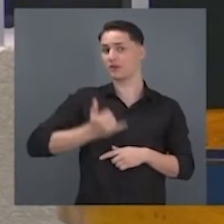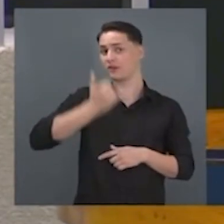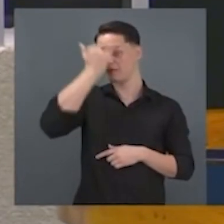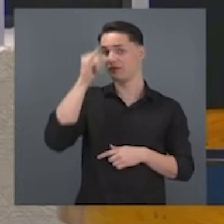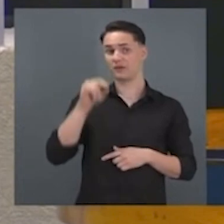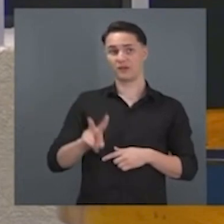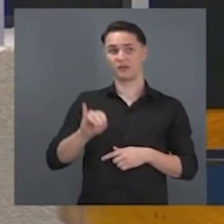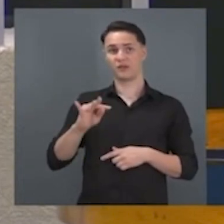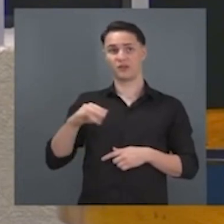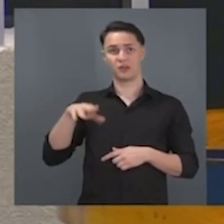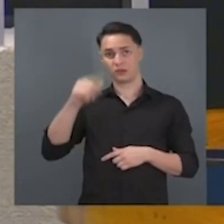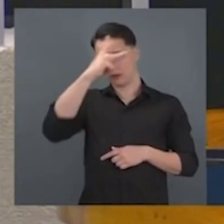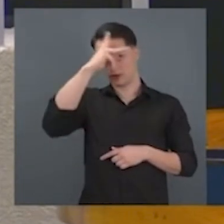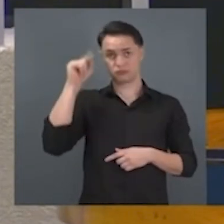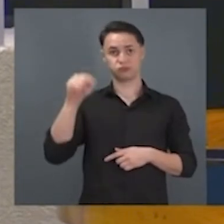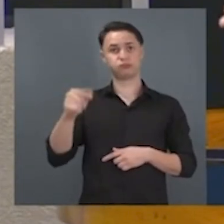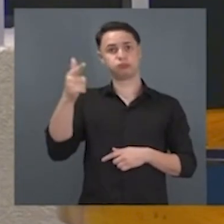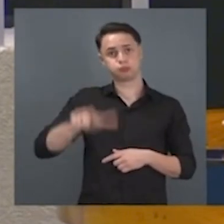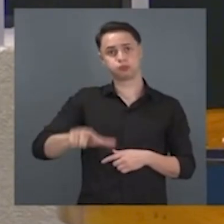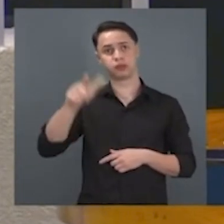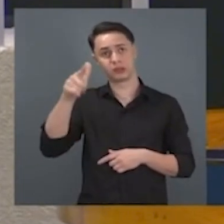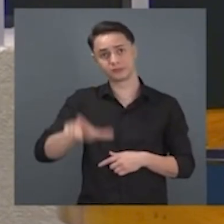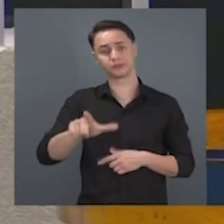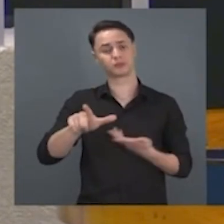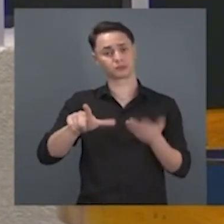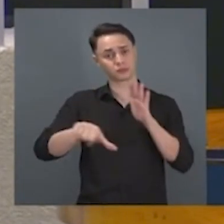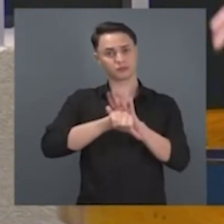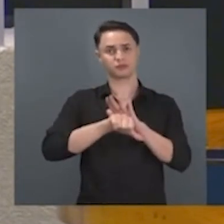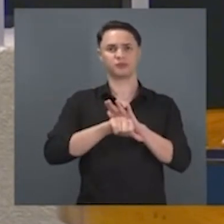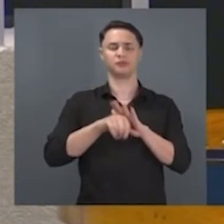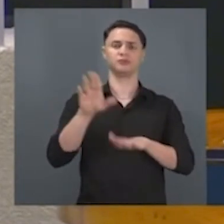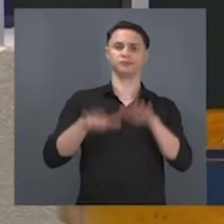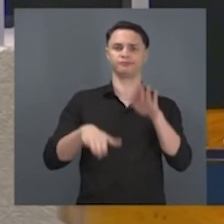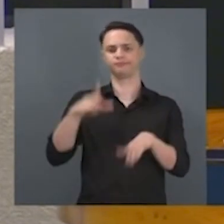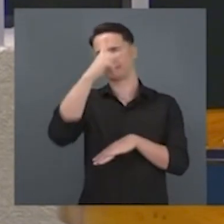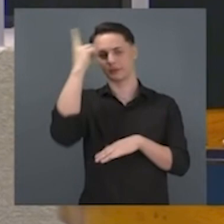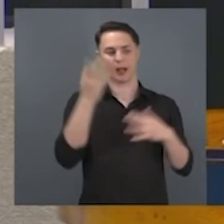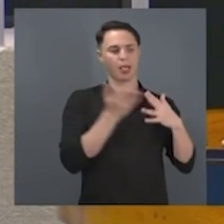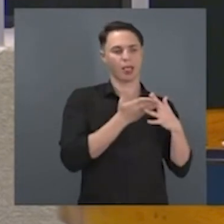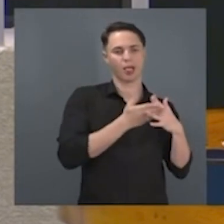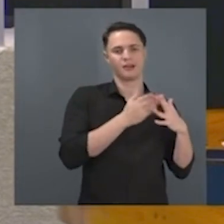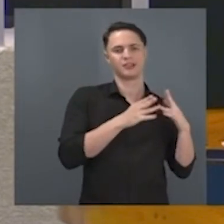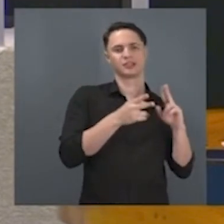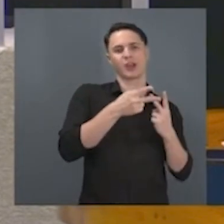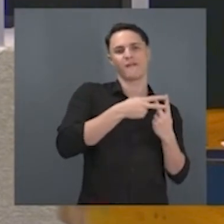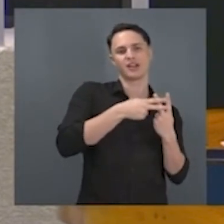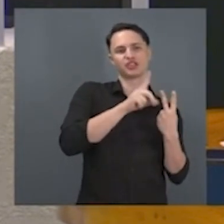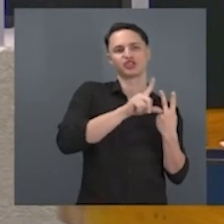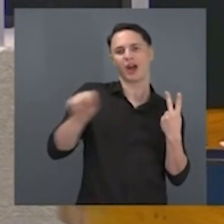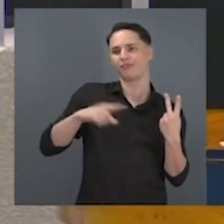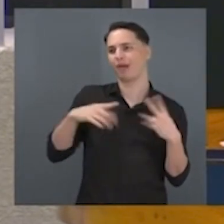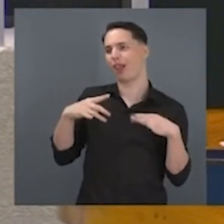criminosos que reincidem no crime, muitas vezes, quando estão em saídinha? Então, é um completo